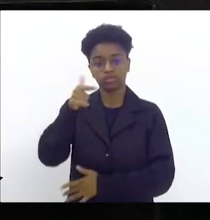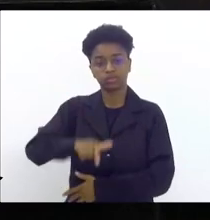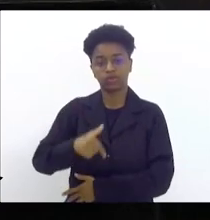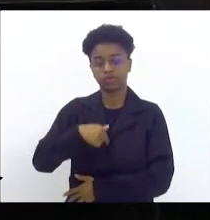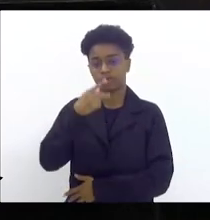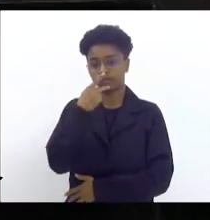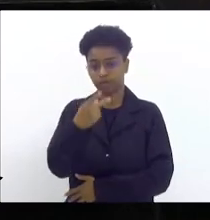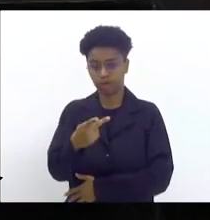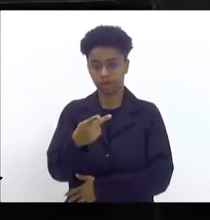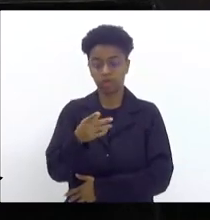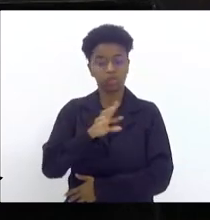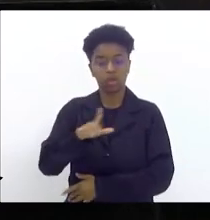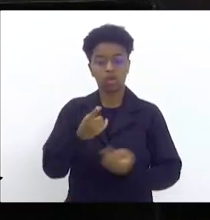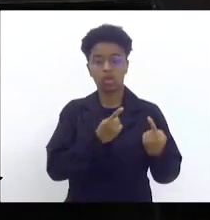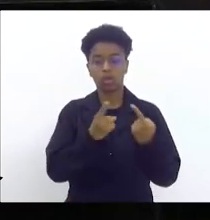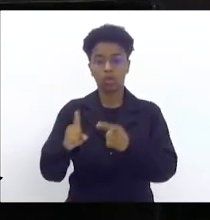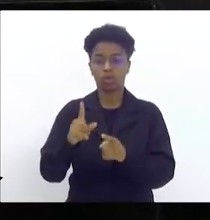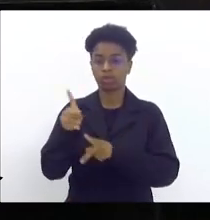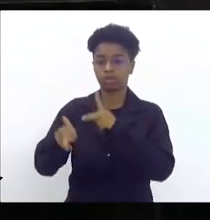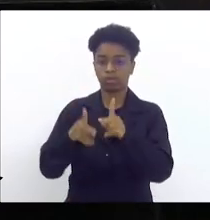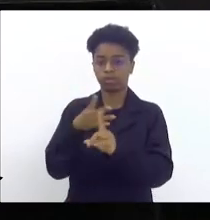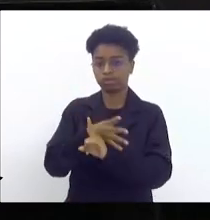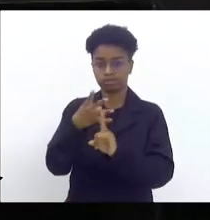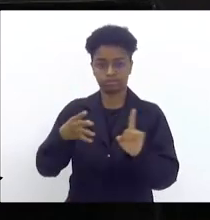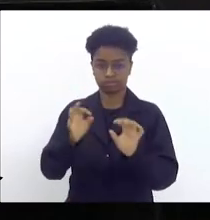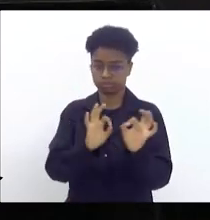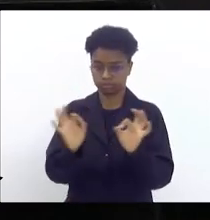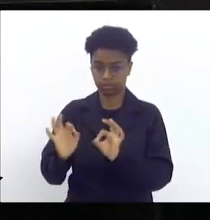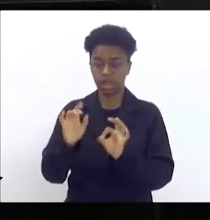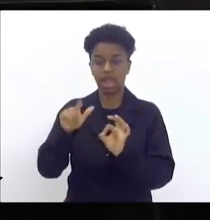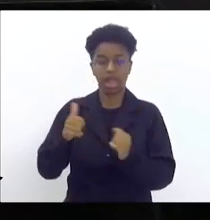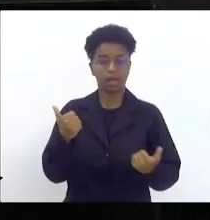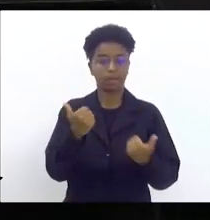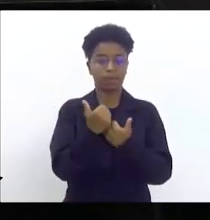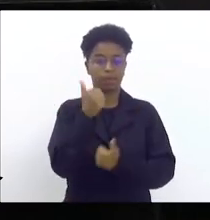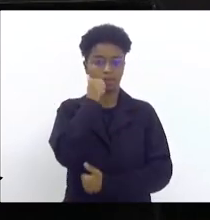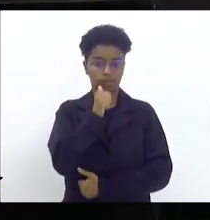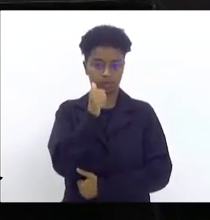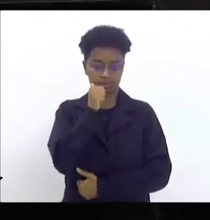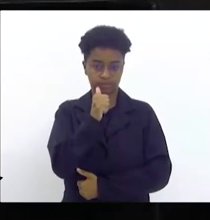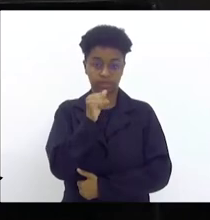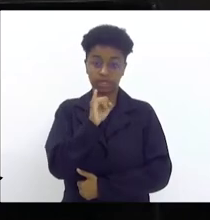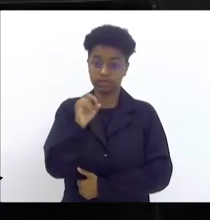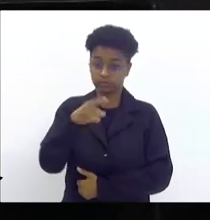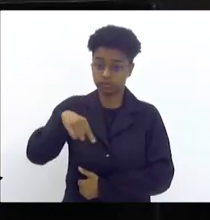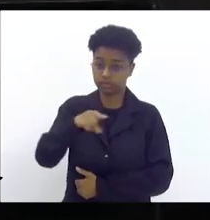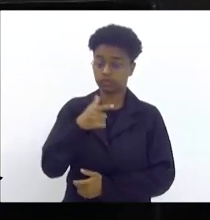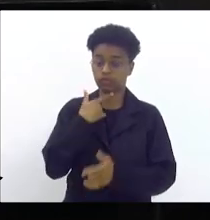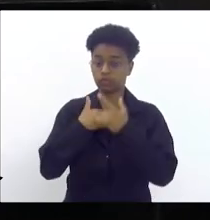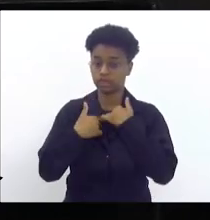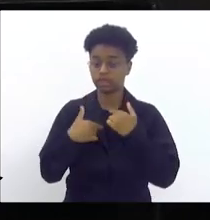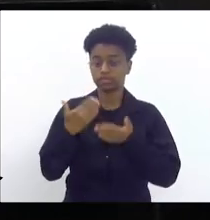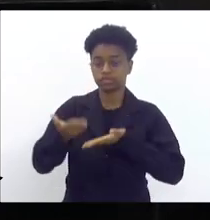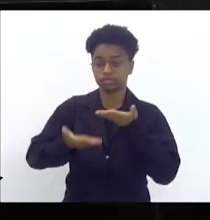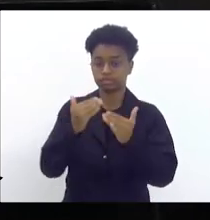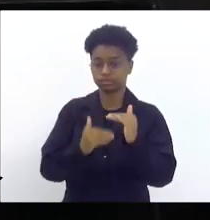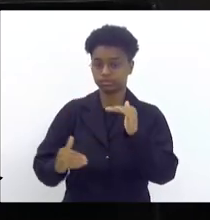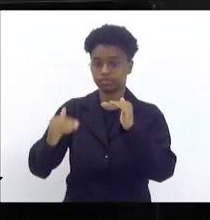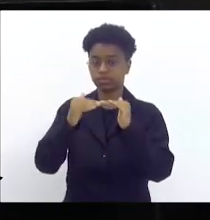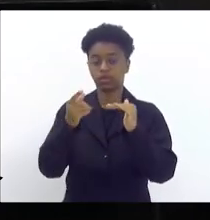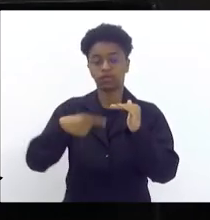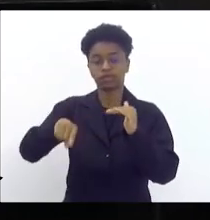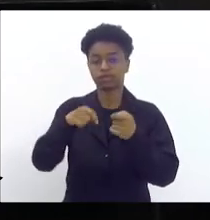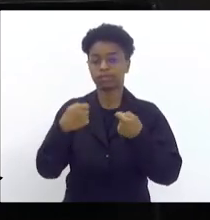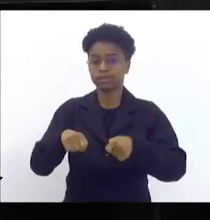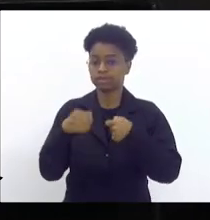não estou aqui contra o público LGBTQ+, eu estou pelas mulheres. Se vocês querem tratamento de igualdade, vocês têm